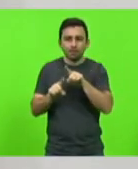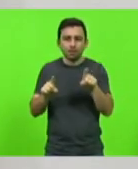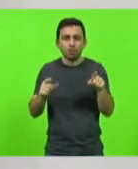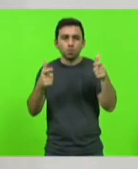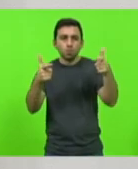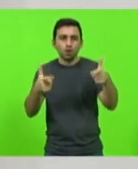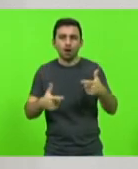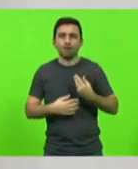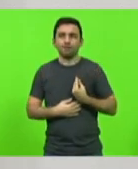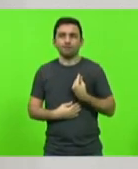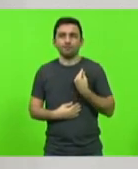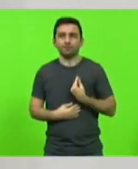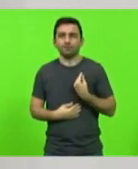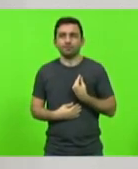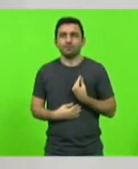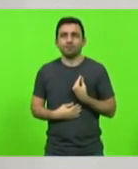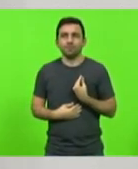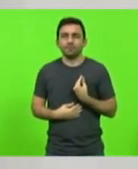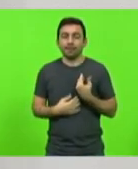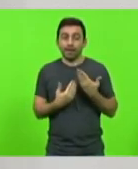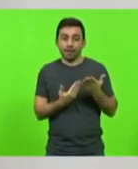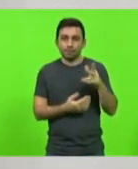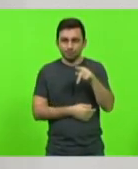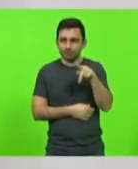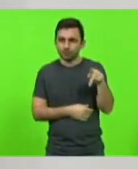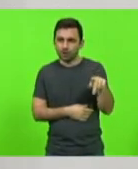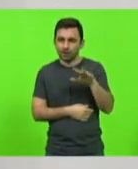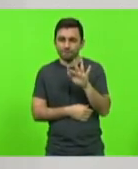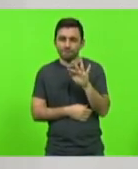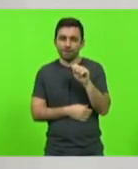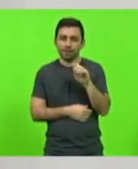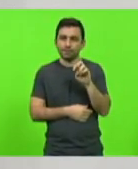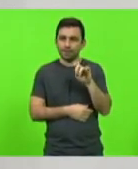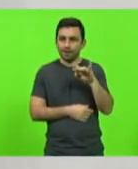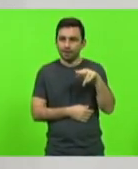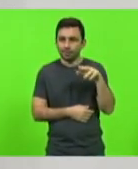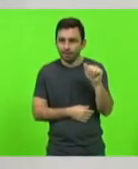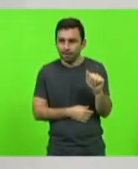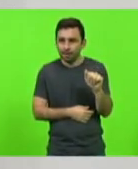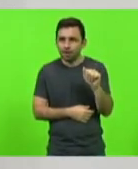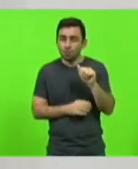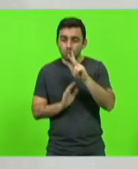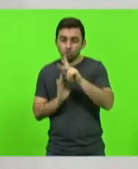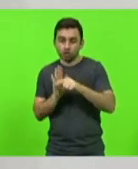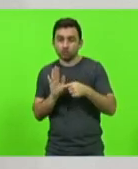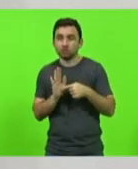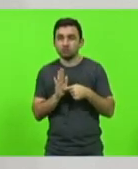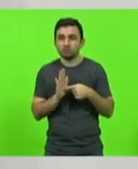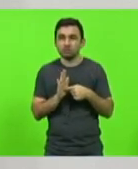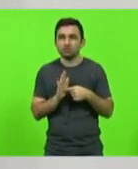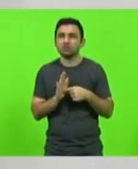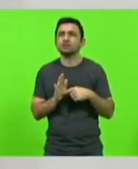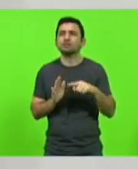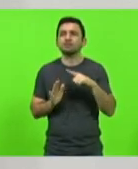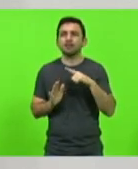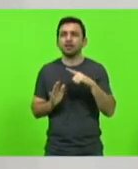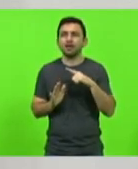em que vivem. A professora Fabiana acredita que o projeto se resume a uma palavra,